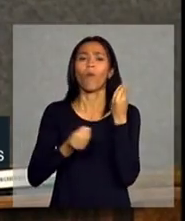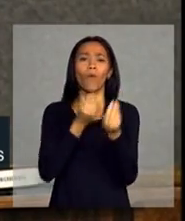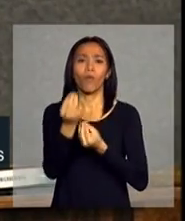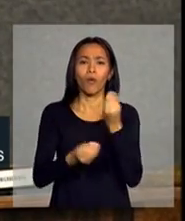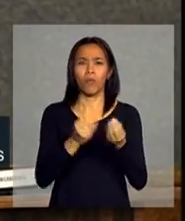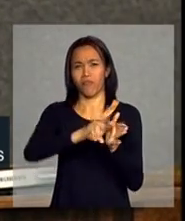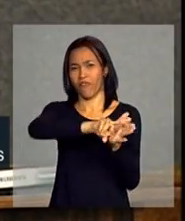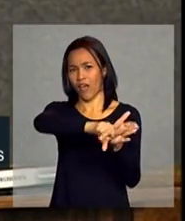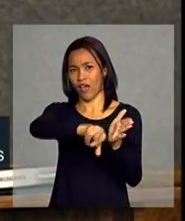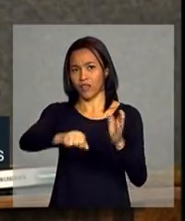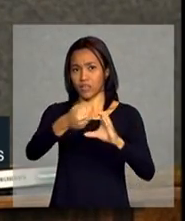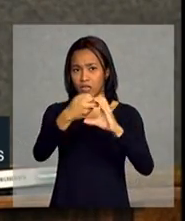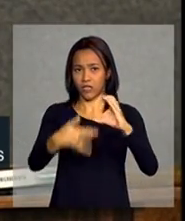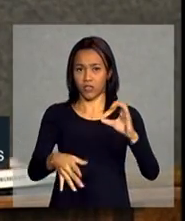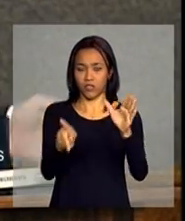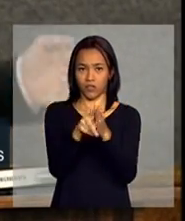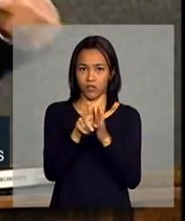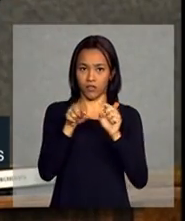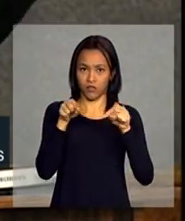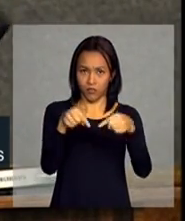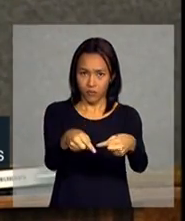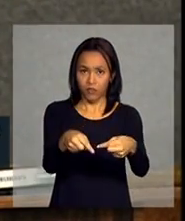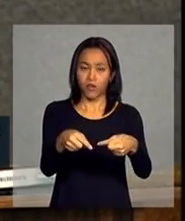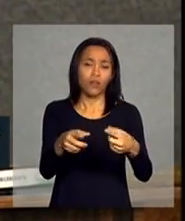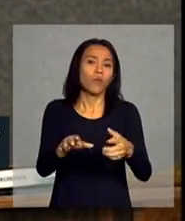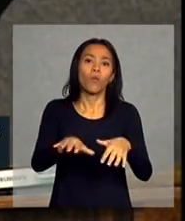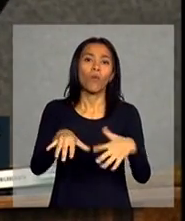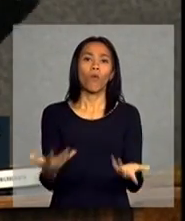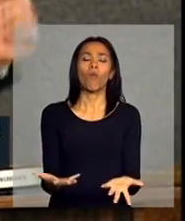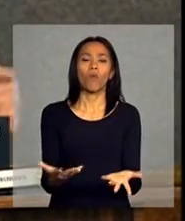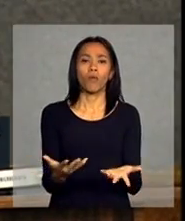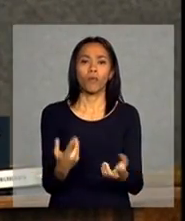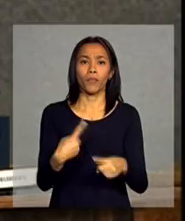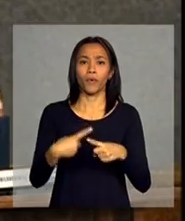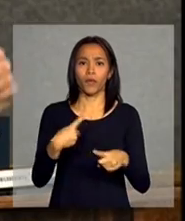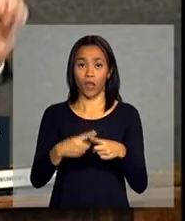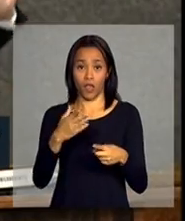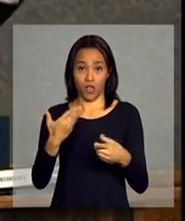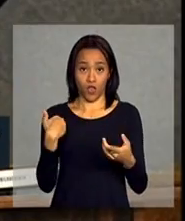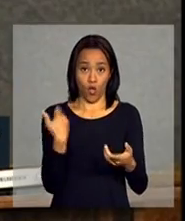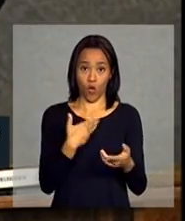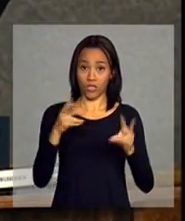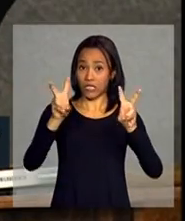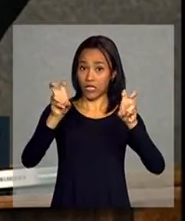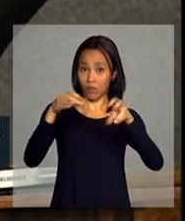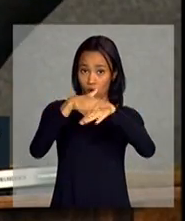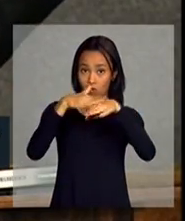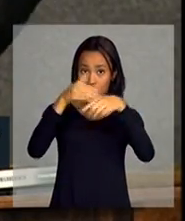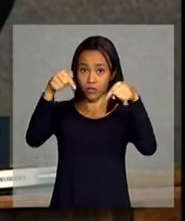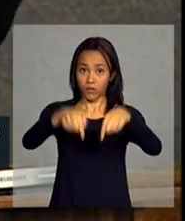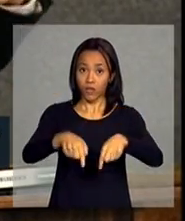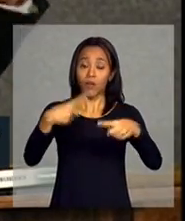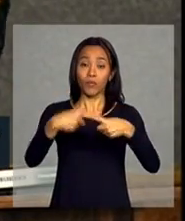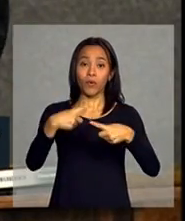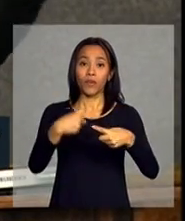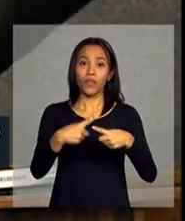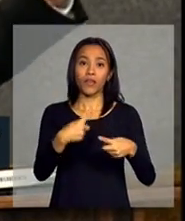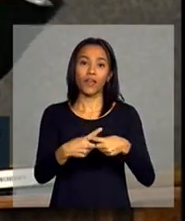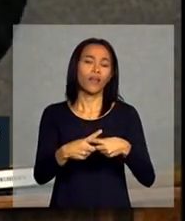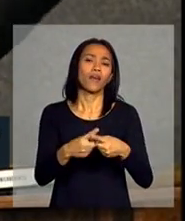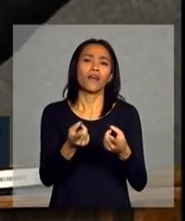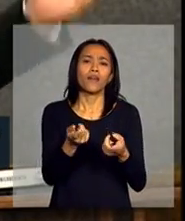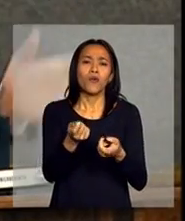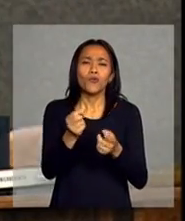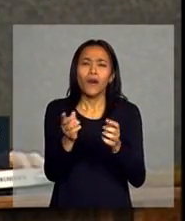contra uma série de características. Qual é, por que a gente está trazendo? A gente está fazendo a equação de salário só que picado a lucro, os